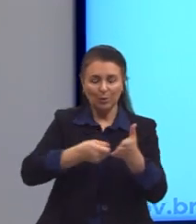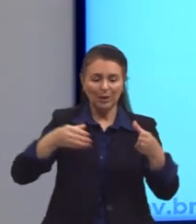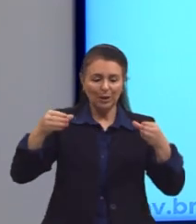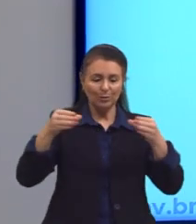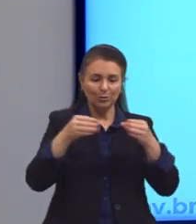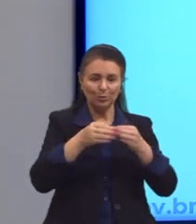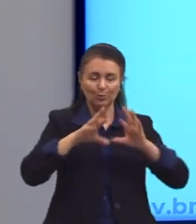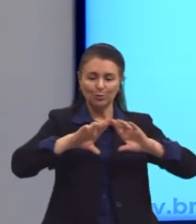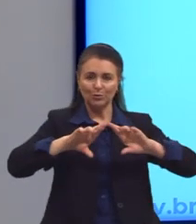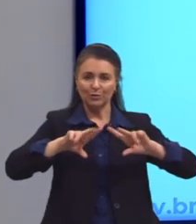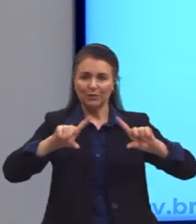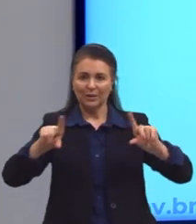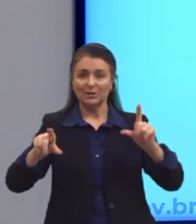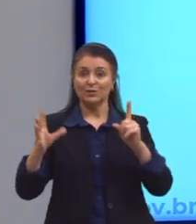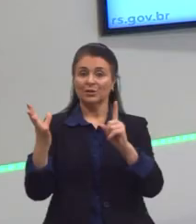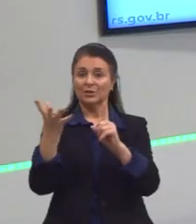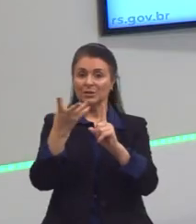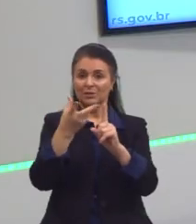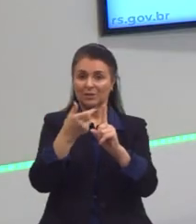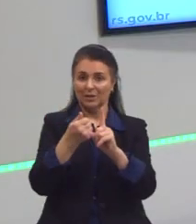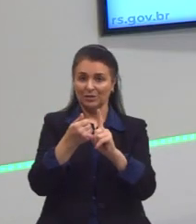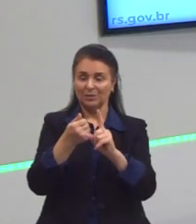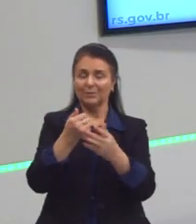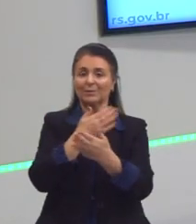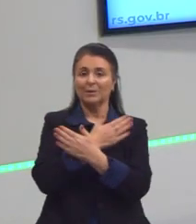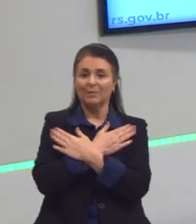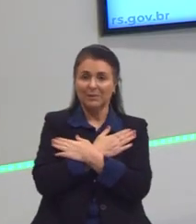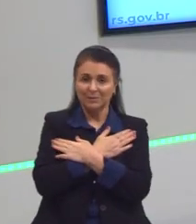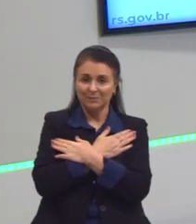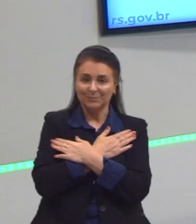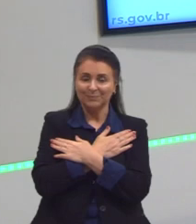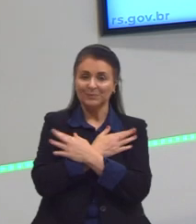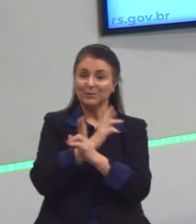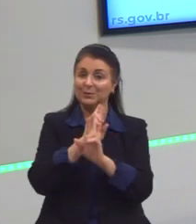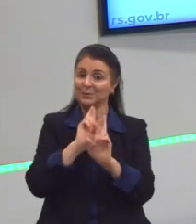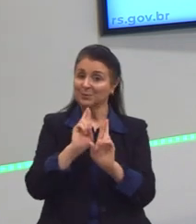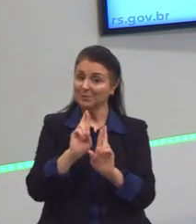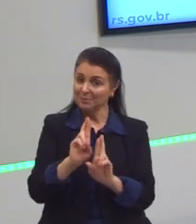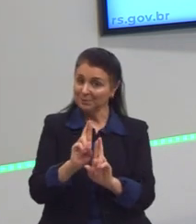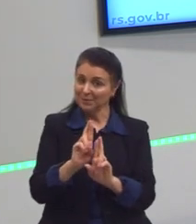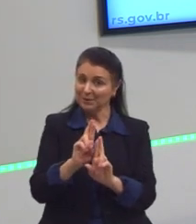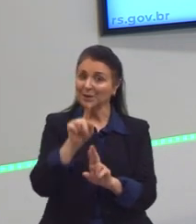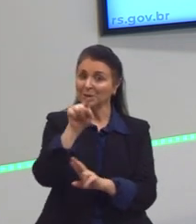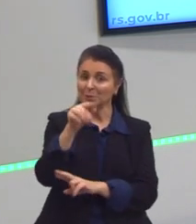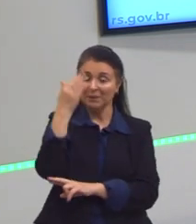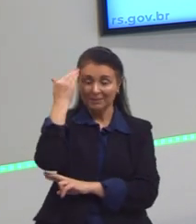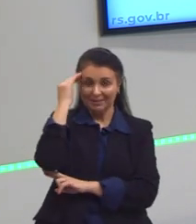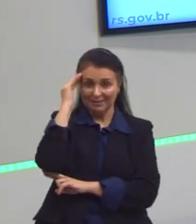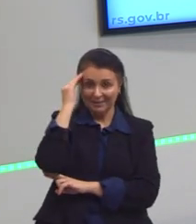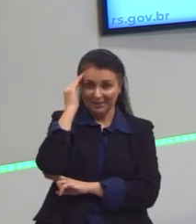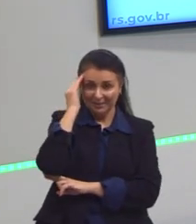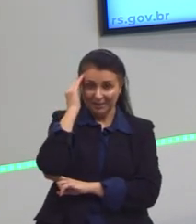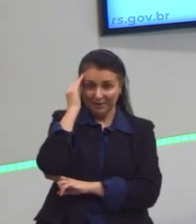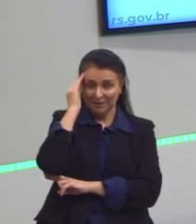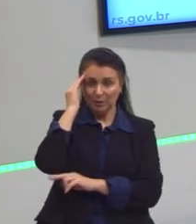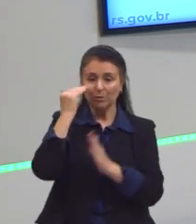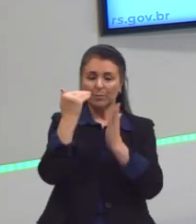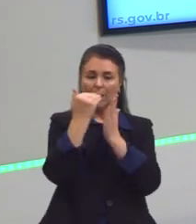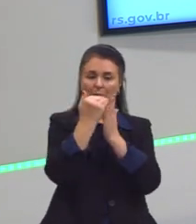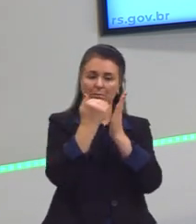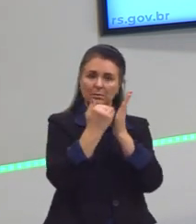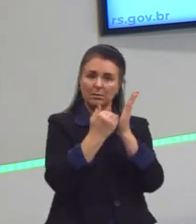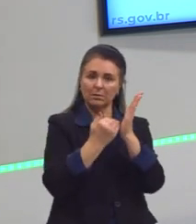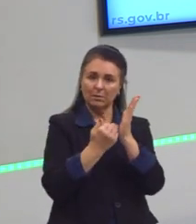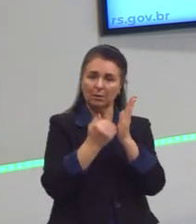dialética que nós falamos lá antes. Um grande abraço. Espero que tenha ajudado você a entender sobre estratificação e